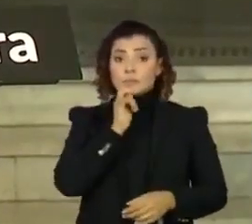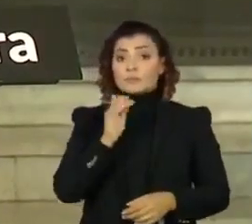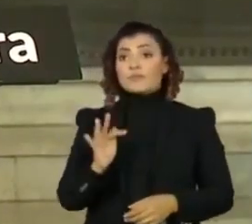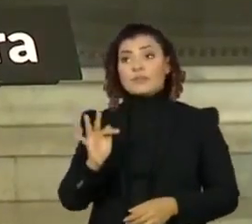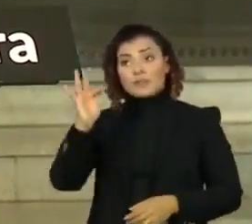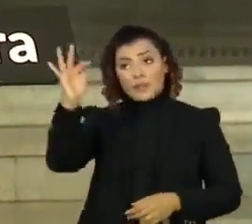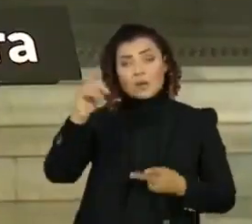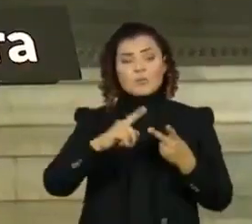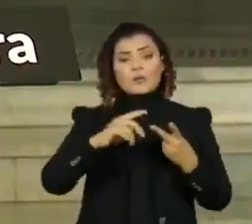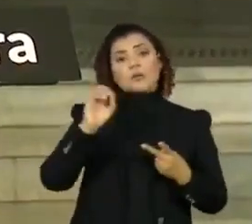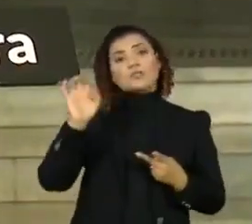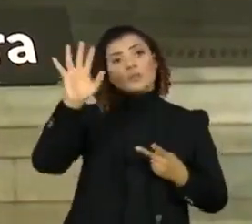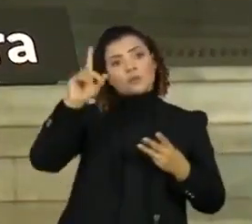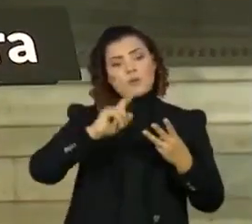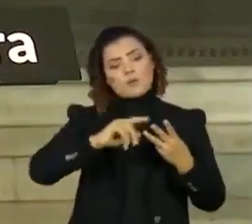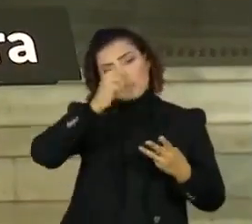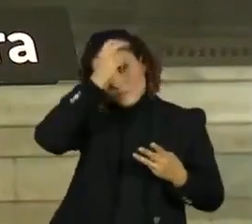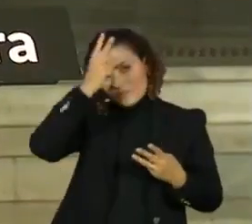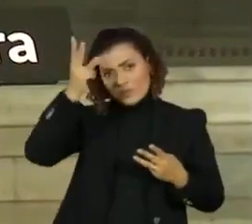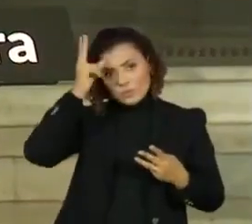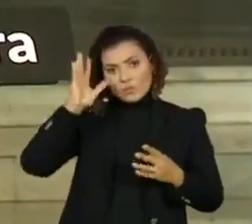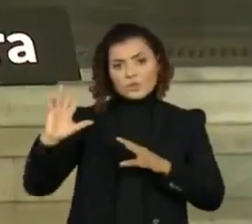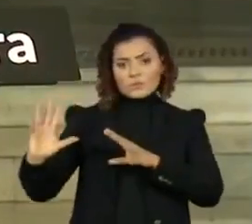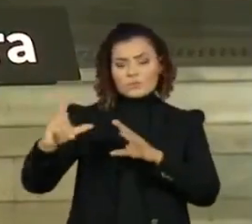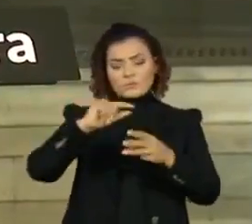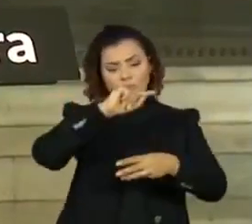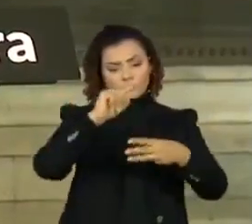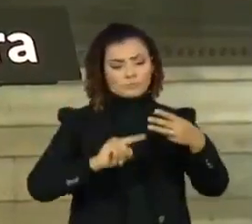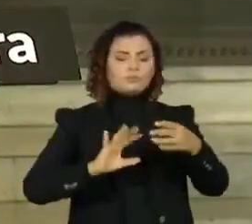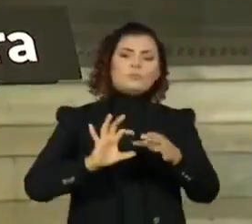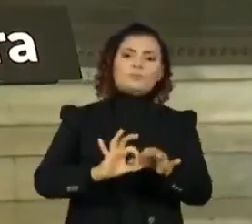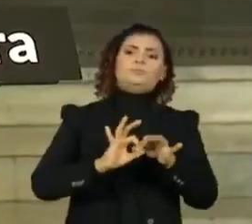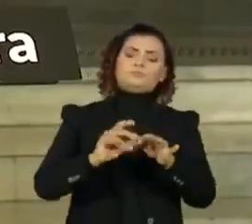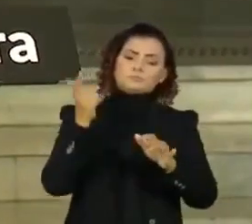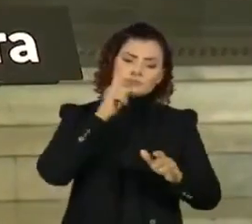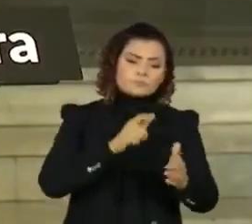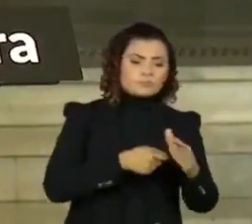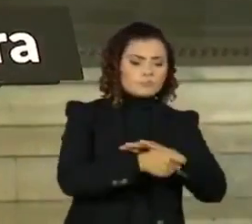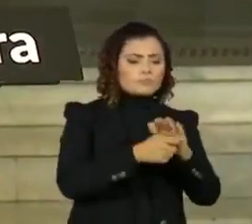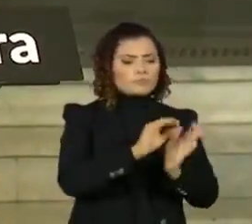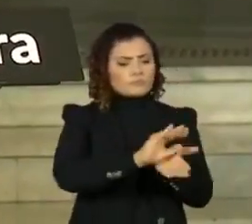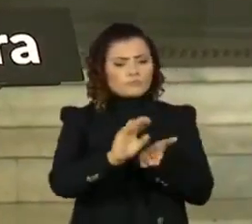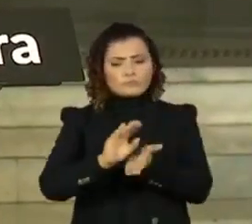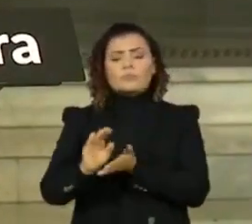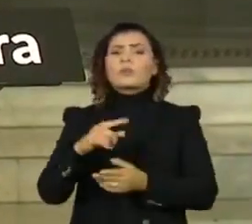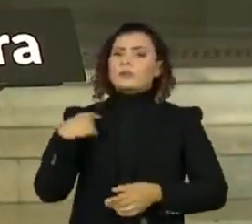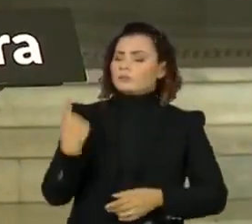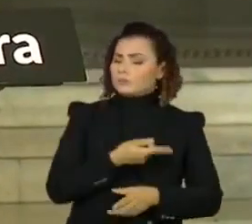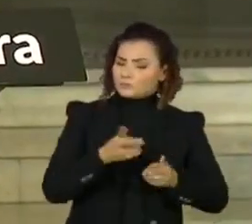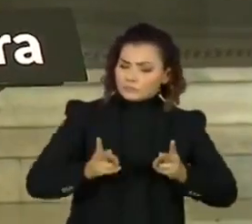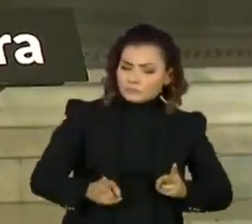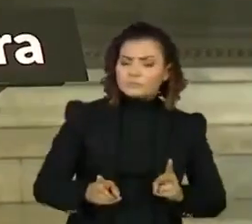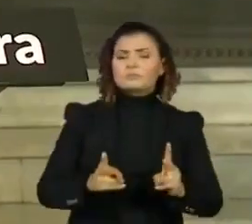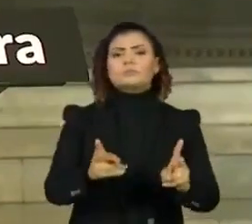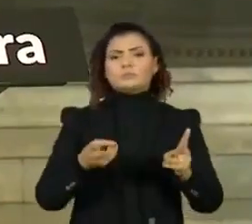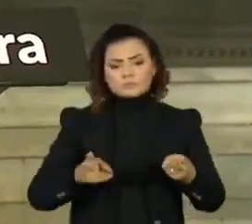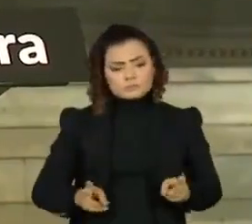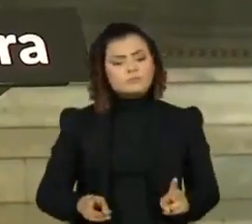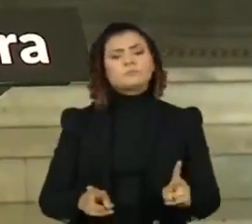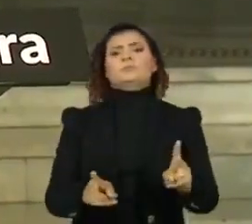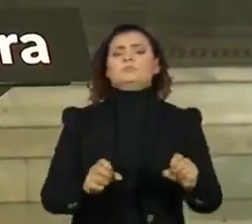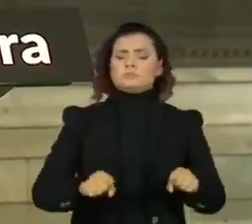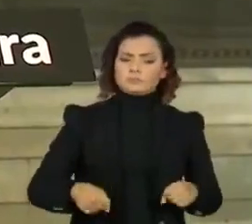federal, estadual e também municipal. Nós vamos continuar abrindo